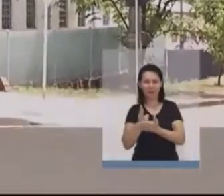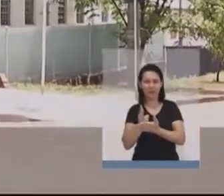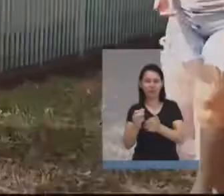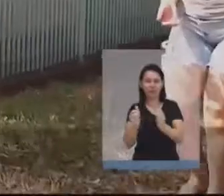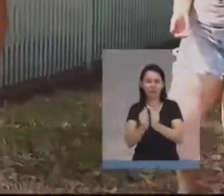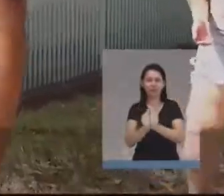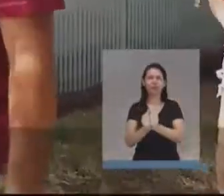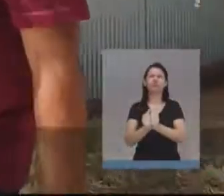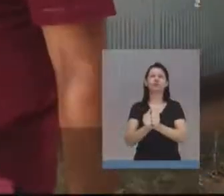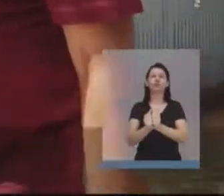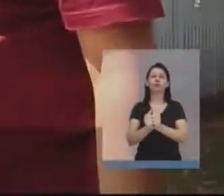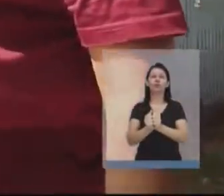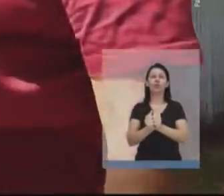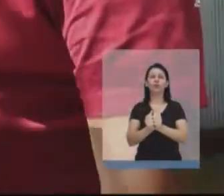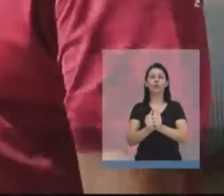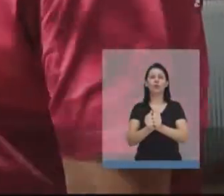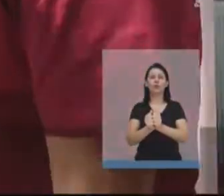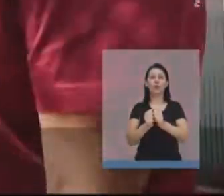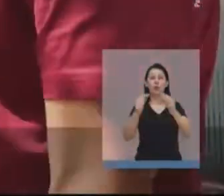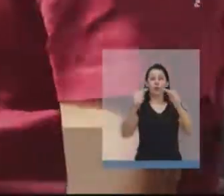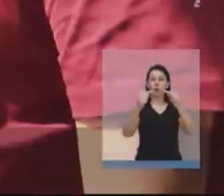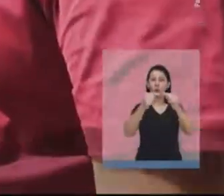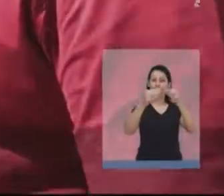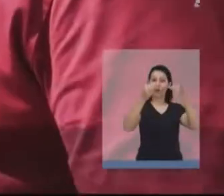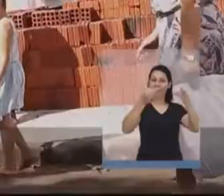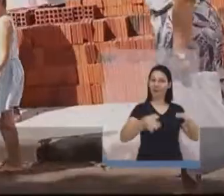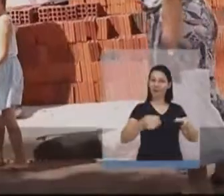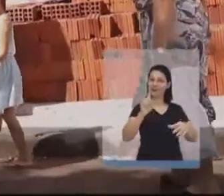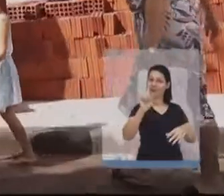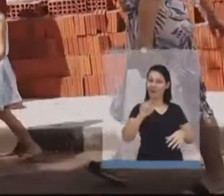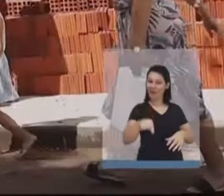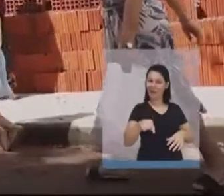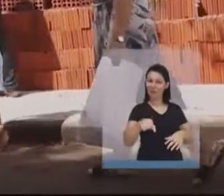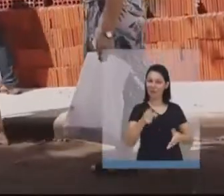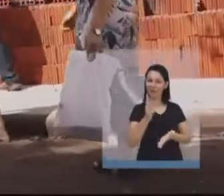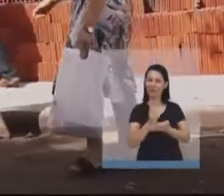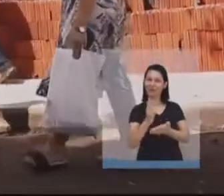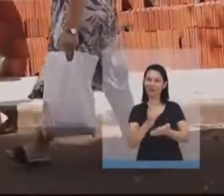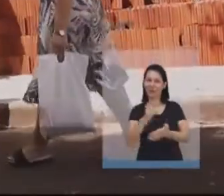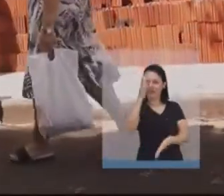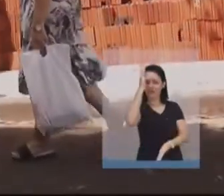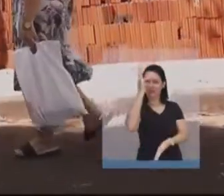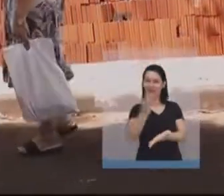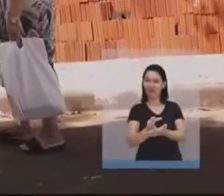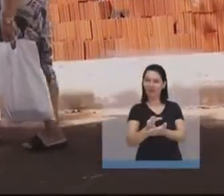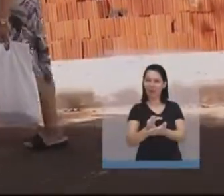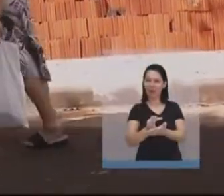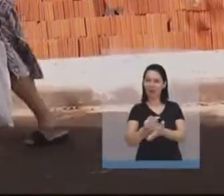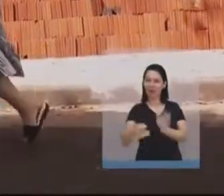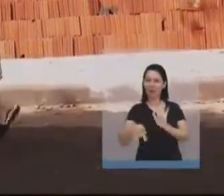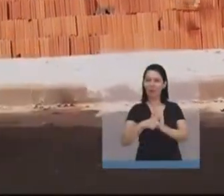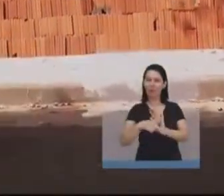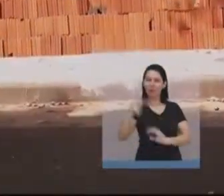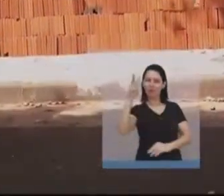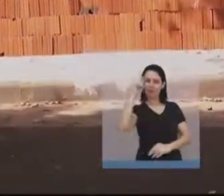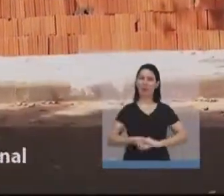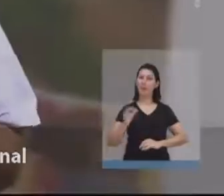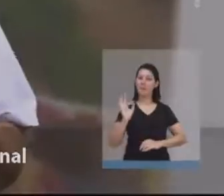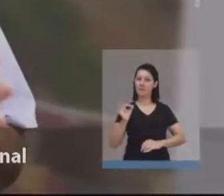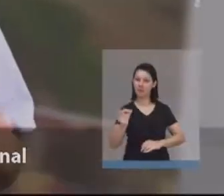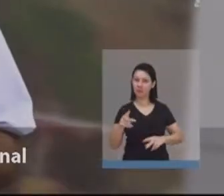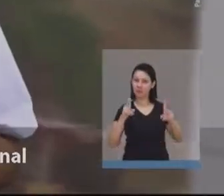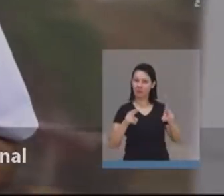comunidade, junto à capela, a mesma capela daquela comunidade. Coerência é isso, manter-se fiel aos seus princípios.